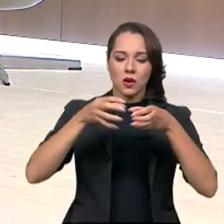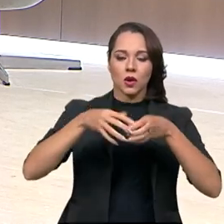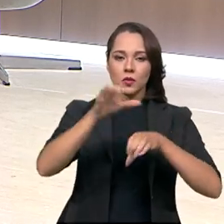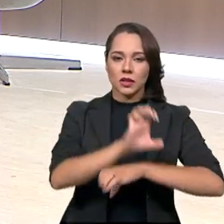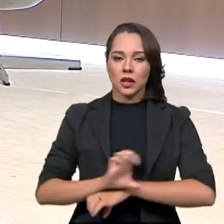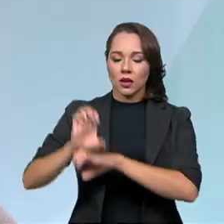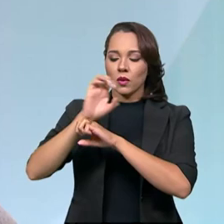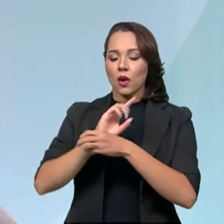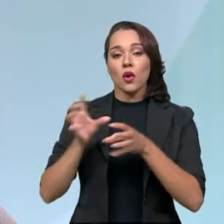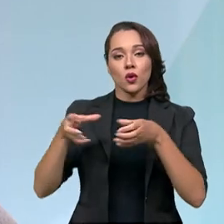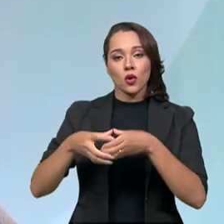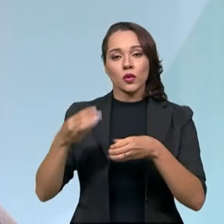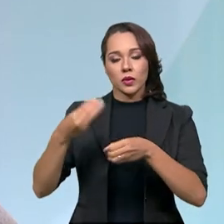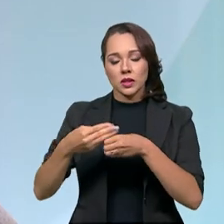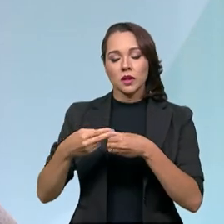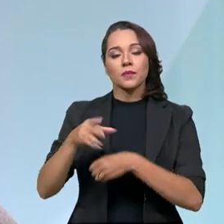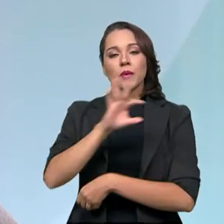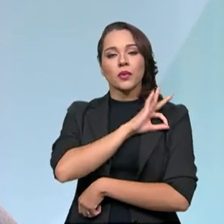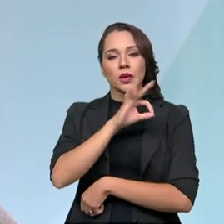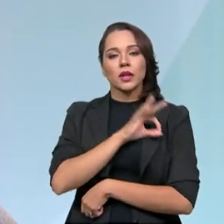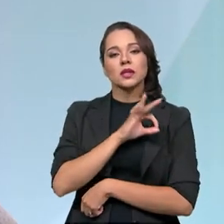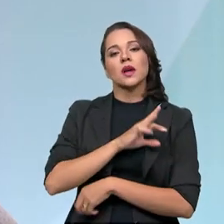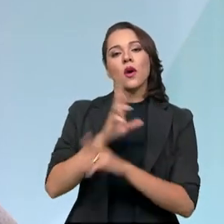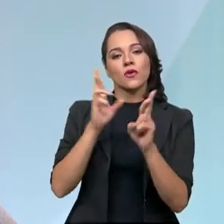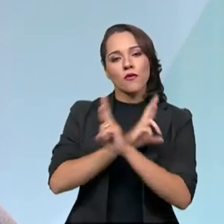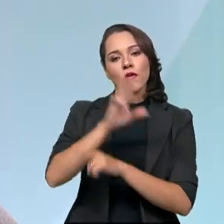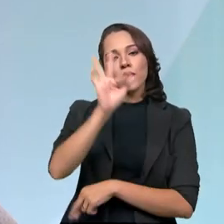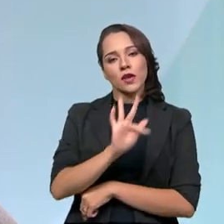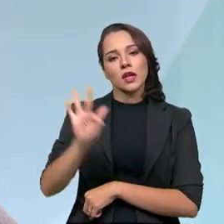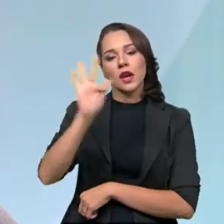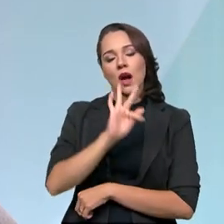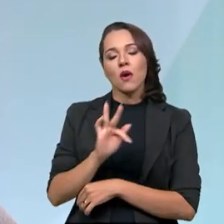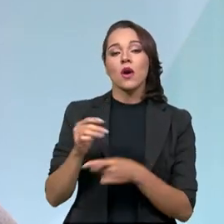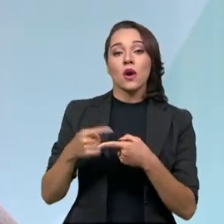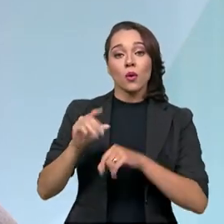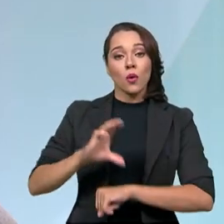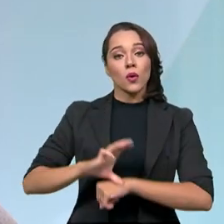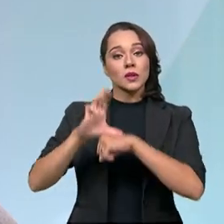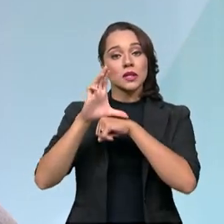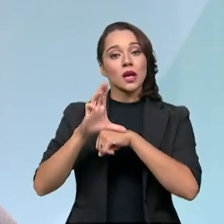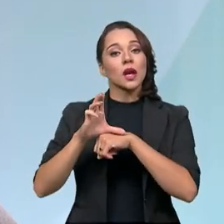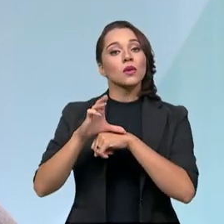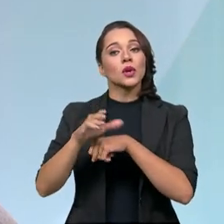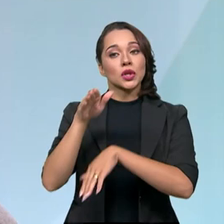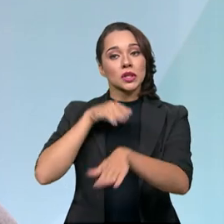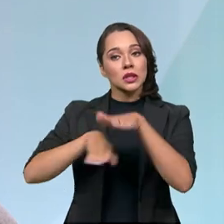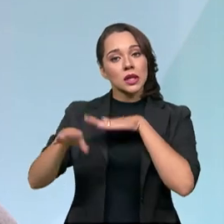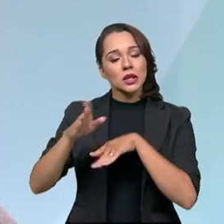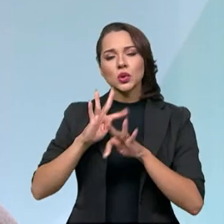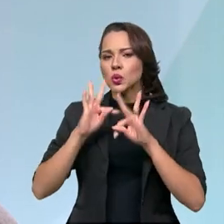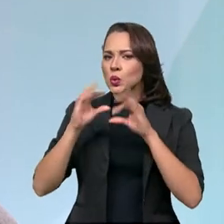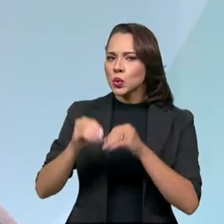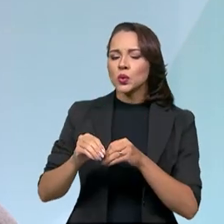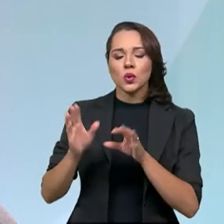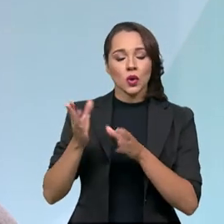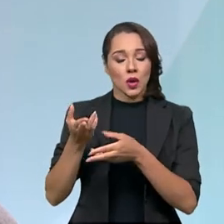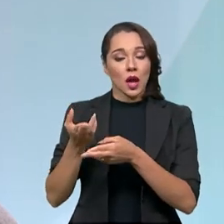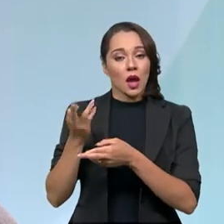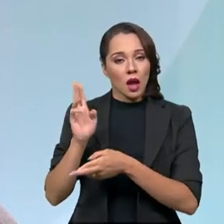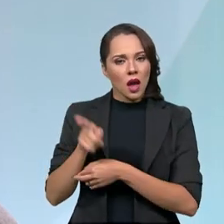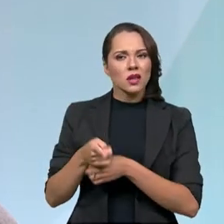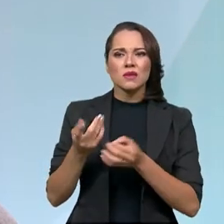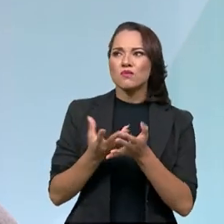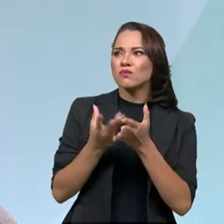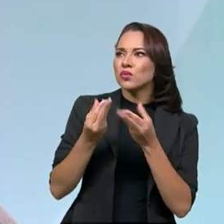os órgãos dos municípios, com a Polícia Rodoviária Federal, com o Conselho Nacional de Trânsito, que é quem regulamenta. Então, as atribuições do órgão são realmente